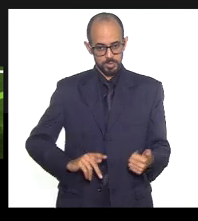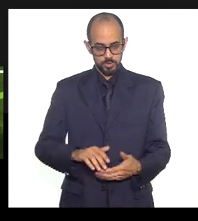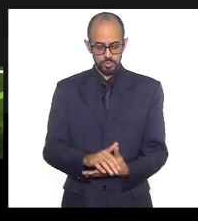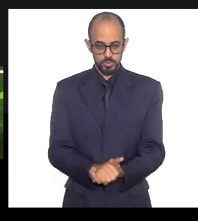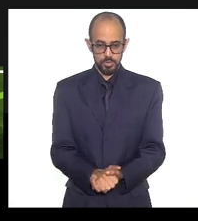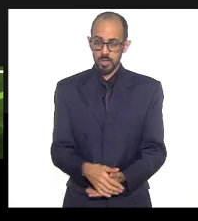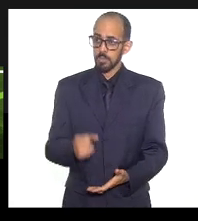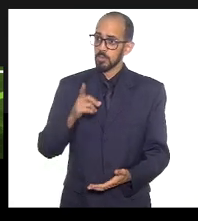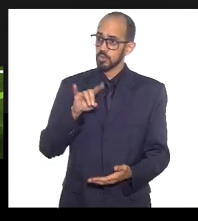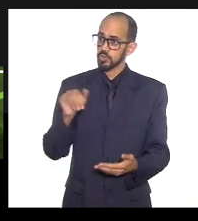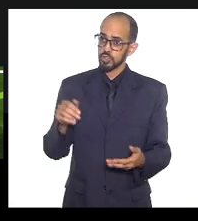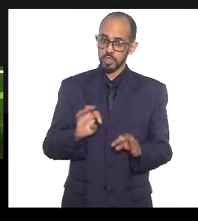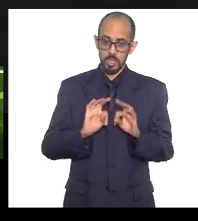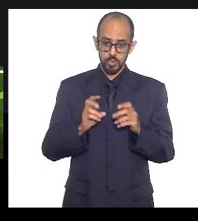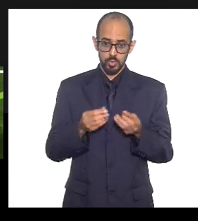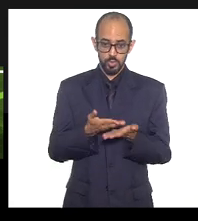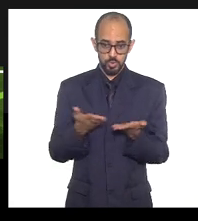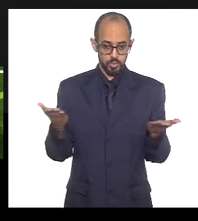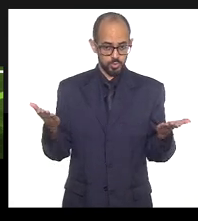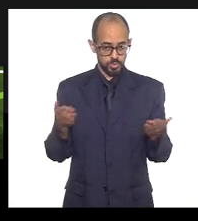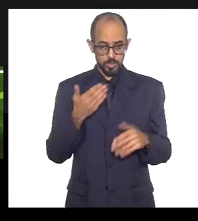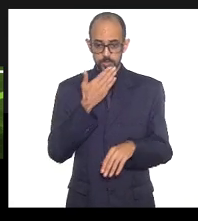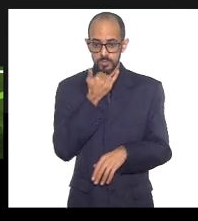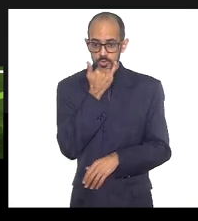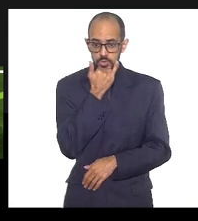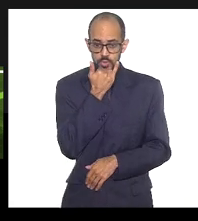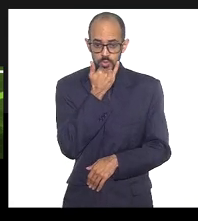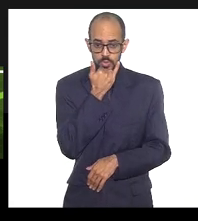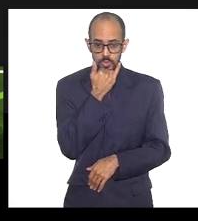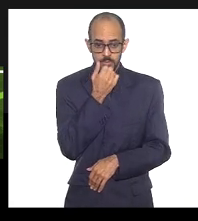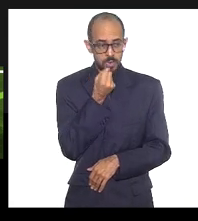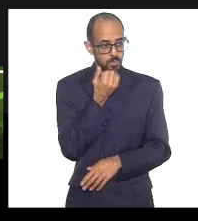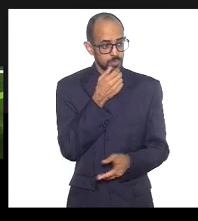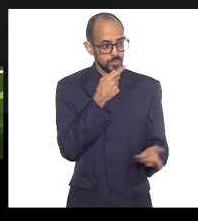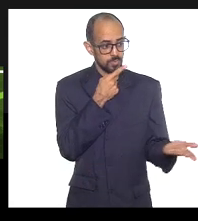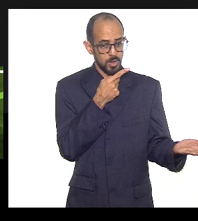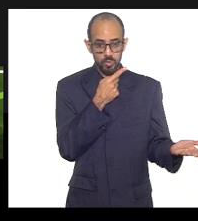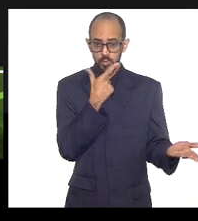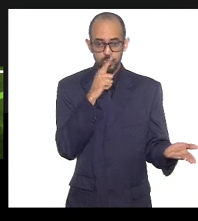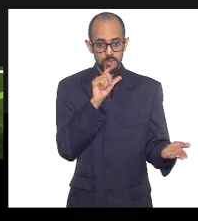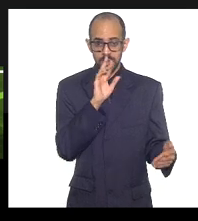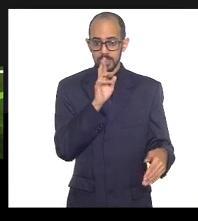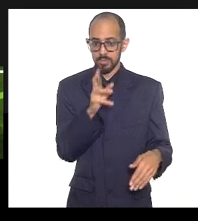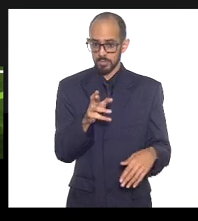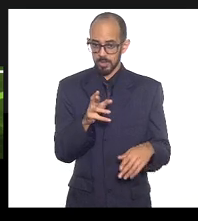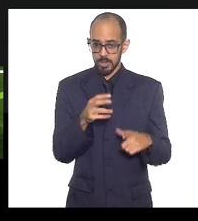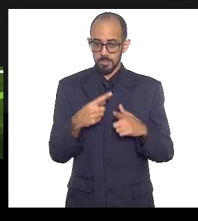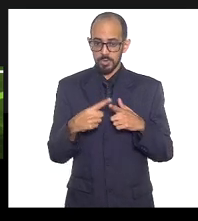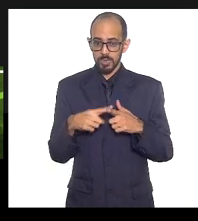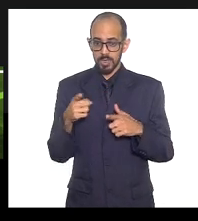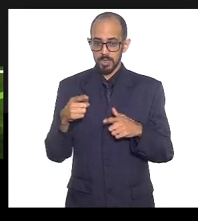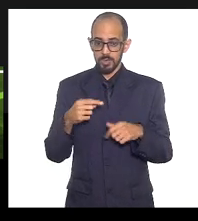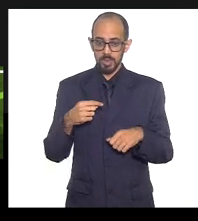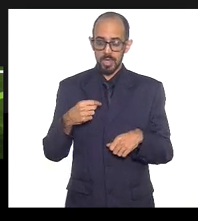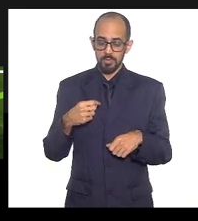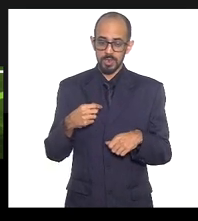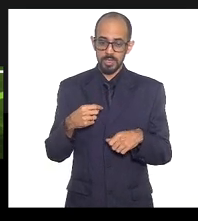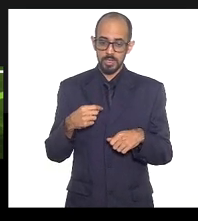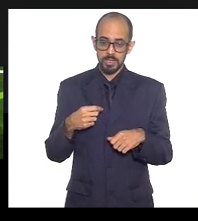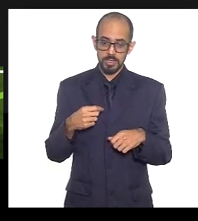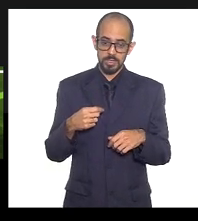Bom dia a todos e todas. Eu peço desculpa aí, Marta, na hora que você falou eu não consegui responder, eu estava saindo,